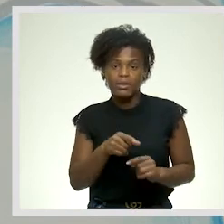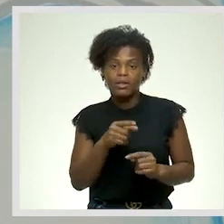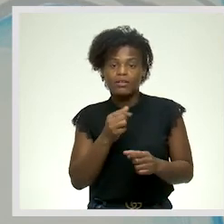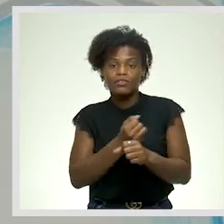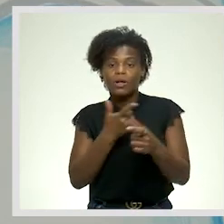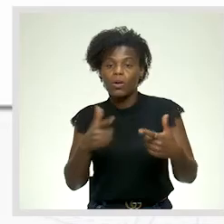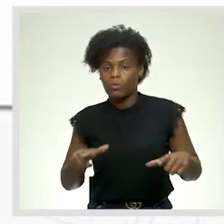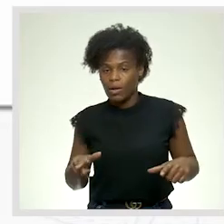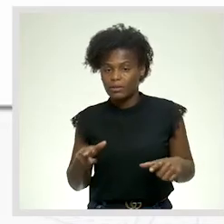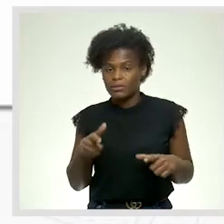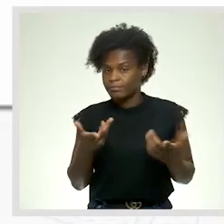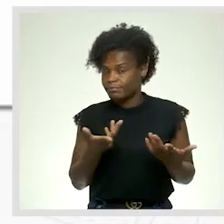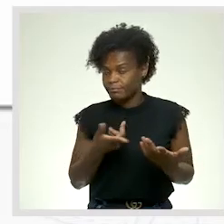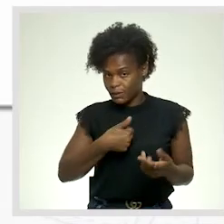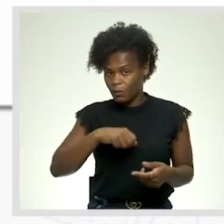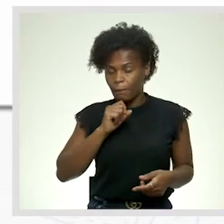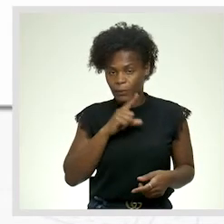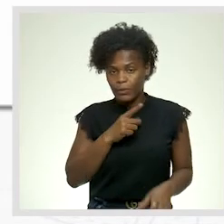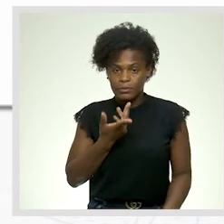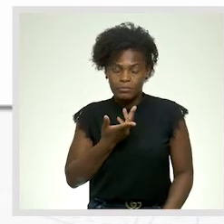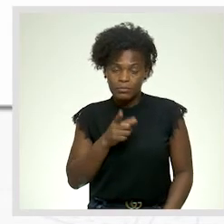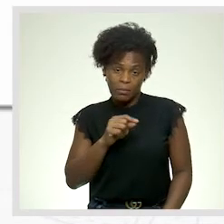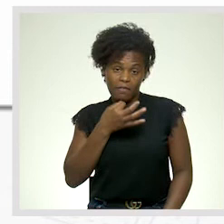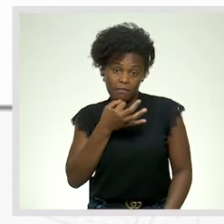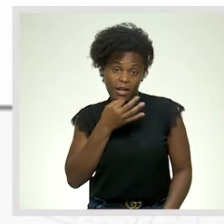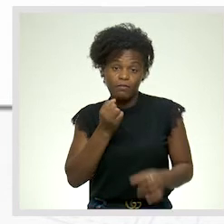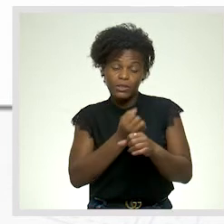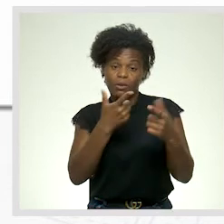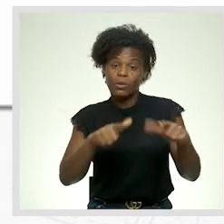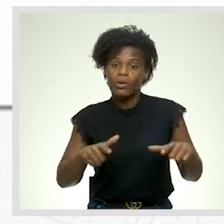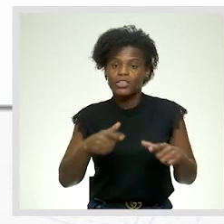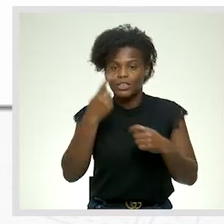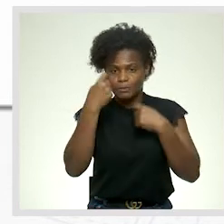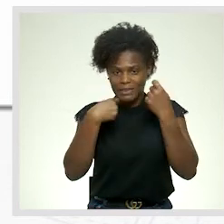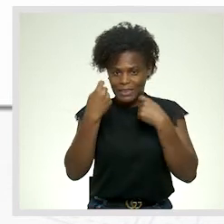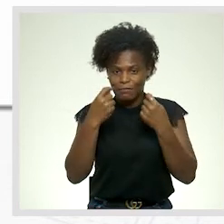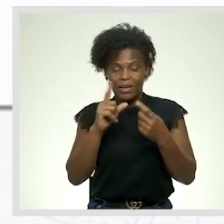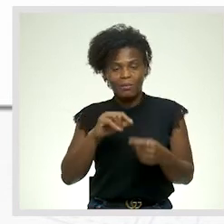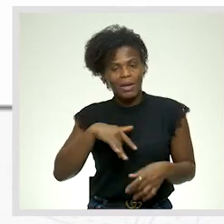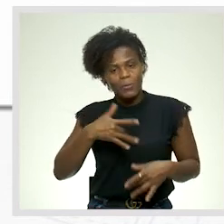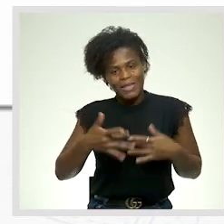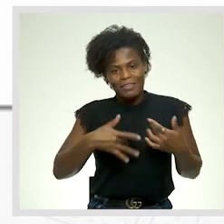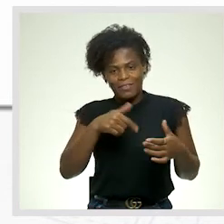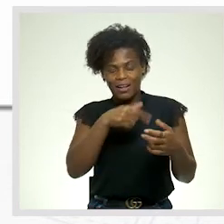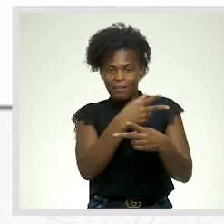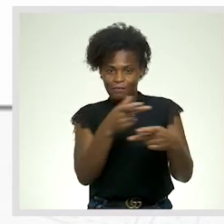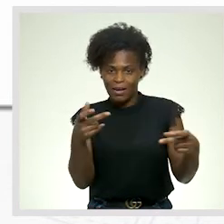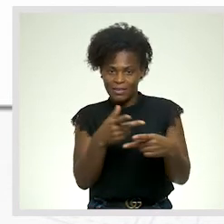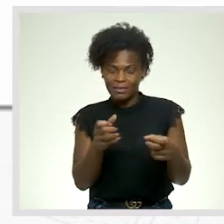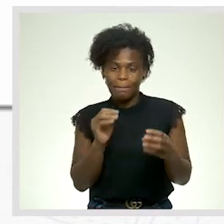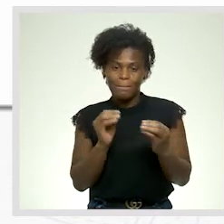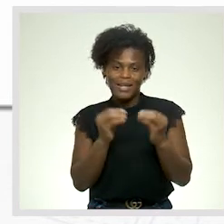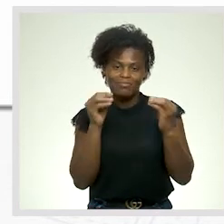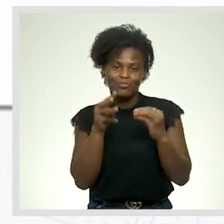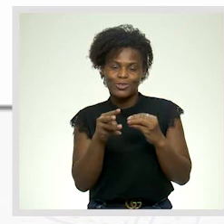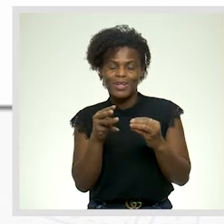função de linguagem Nós podemos falar de função de linguagem Expressiva e emotiva nessa frase Mil beijos